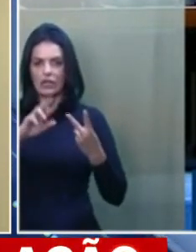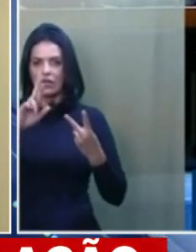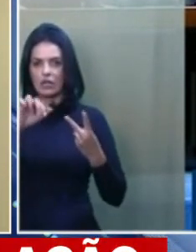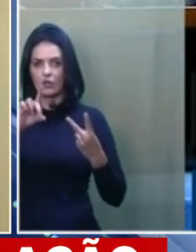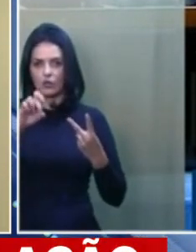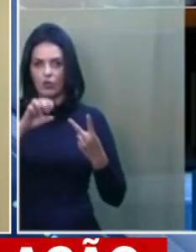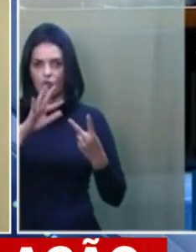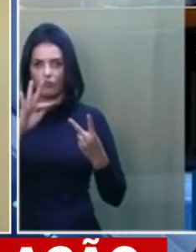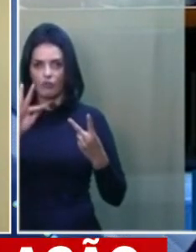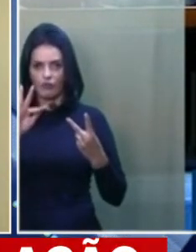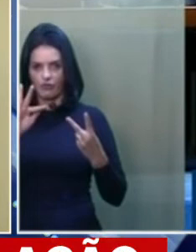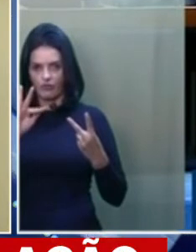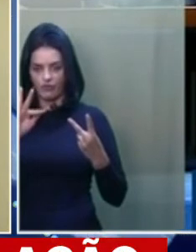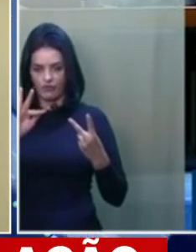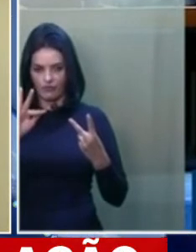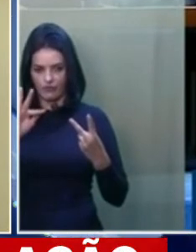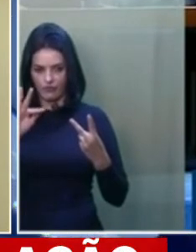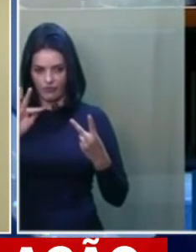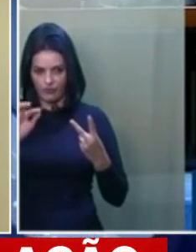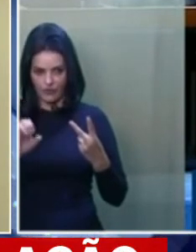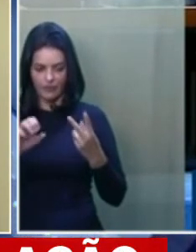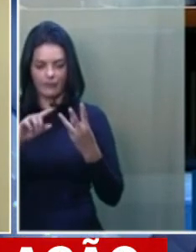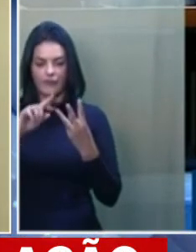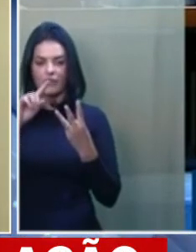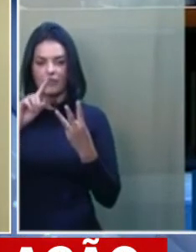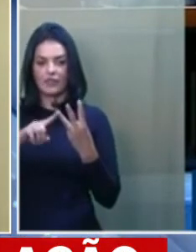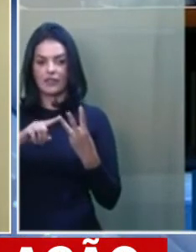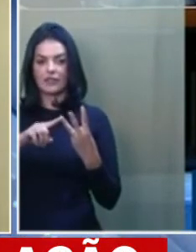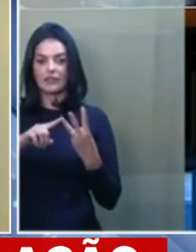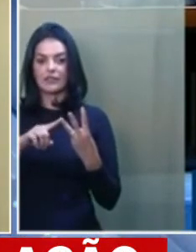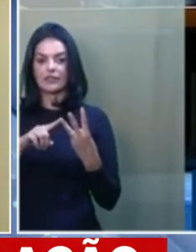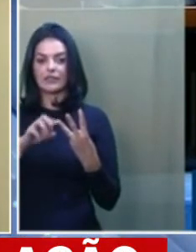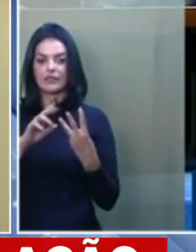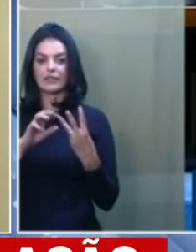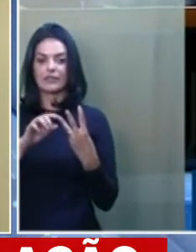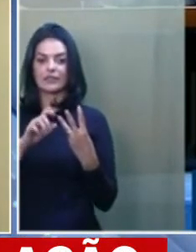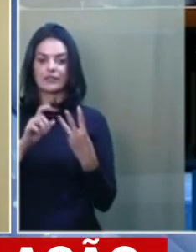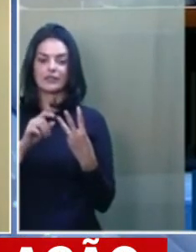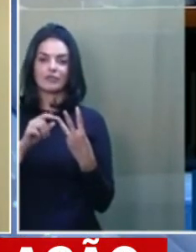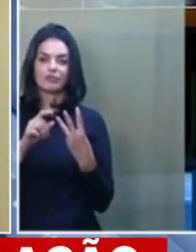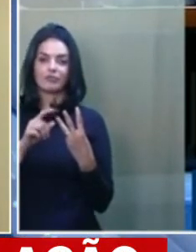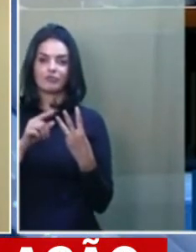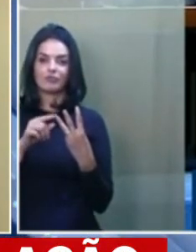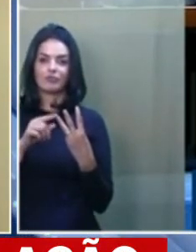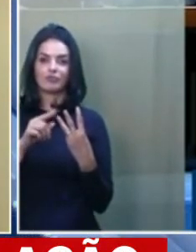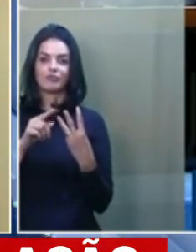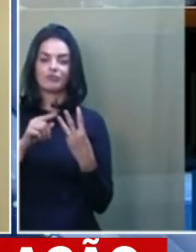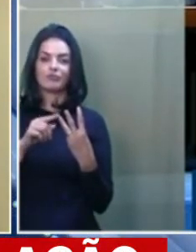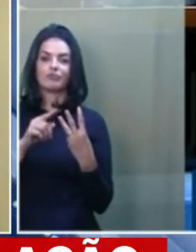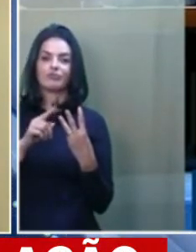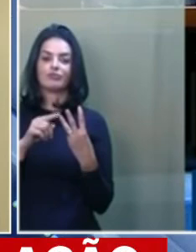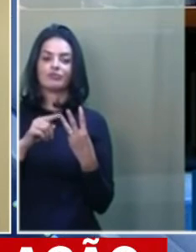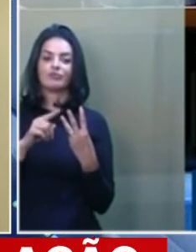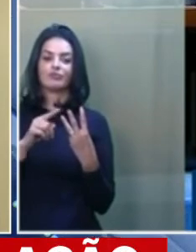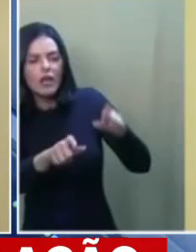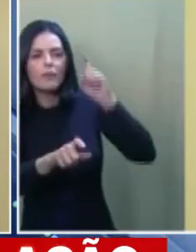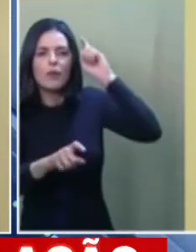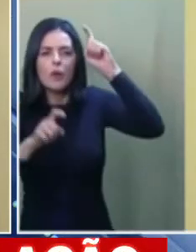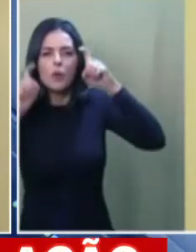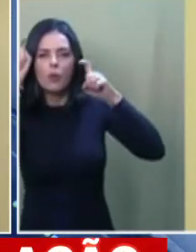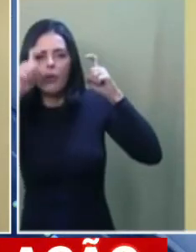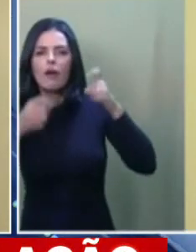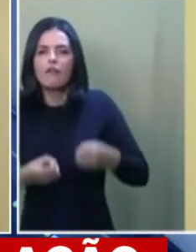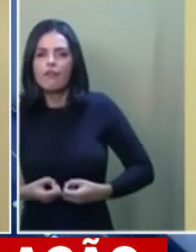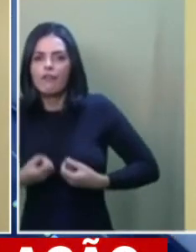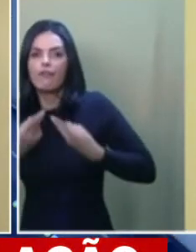nós que não apoiamos o governo, estamos tomando a decisão de ajudar